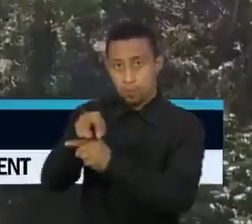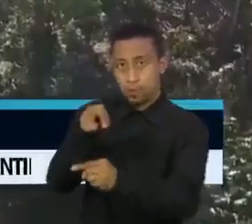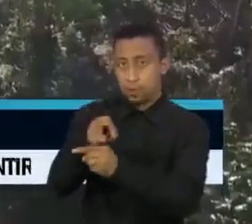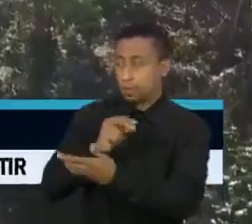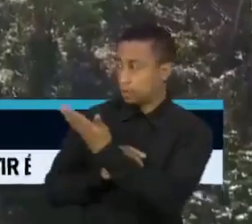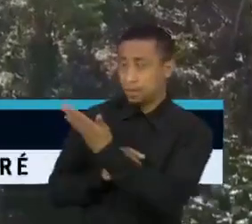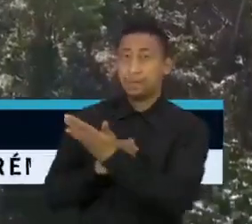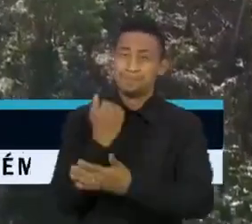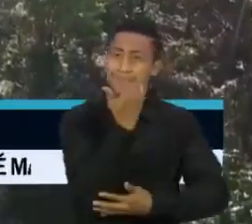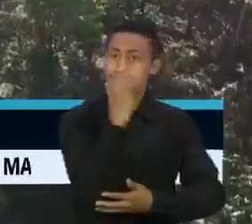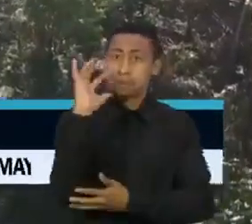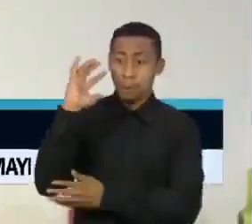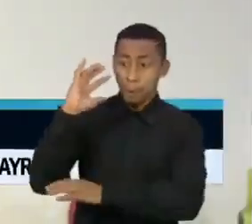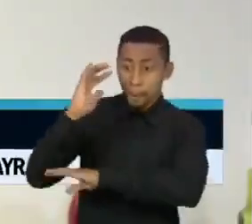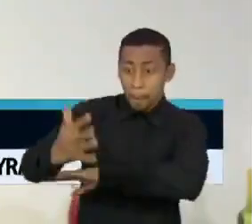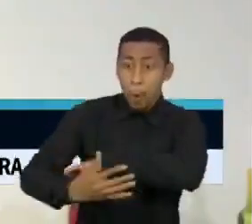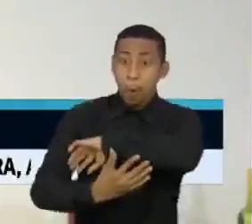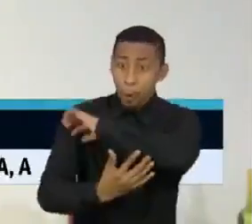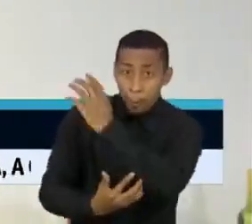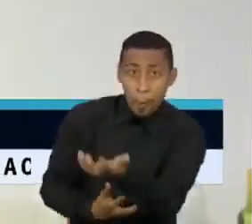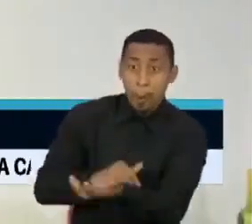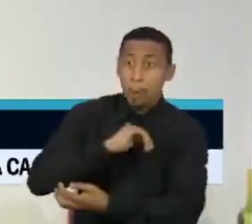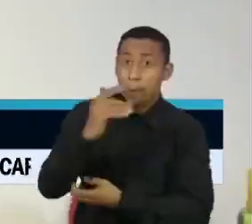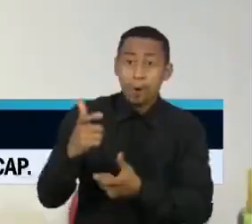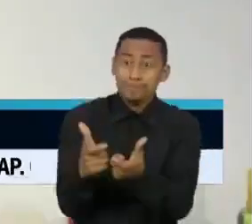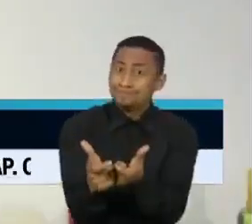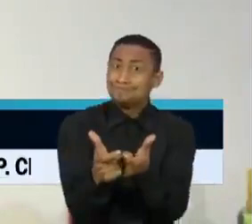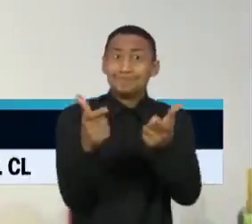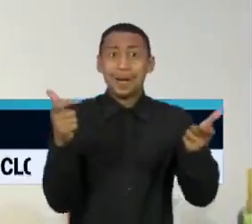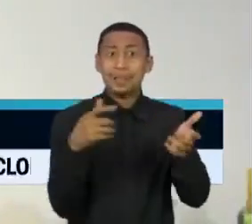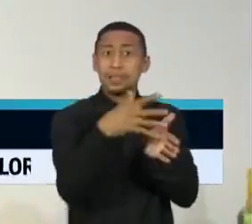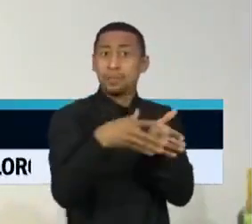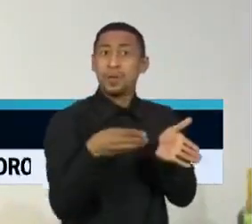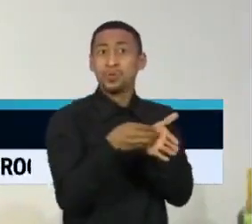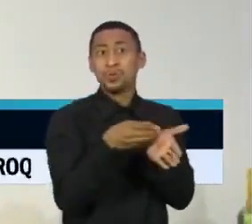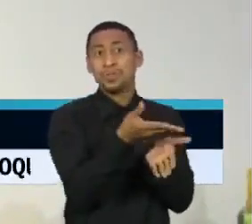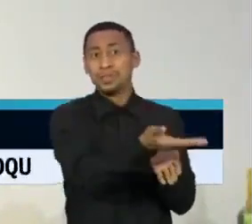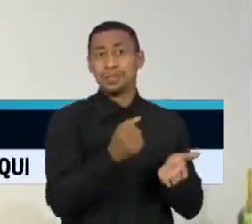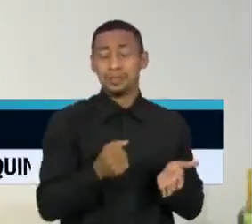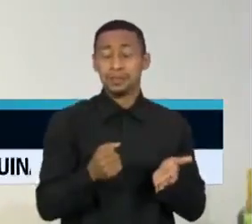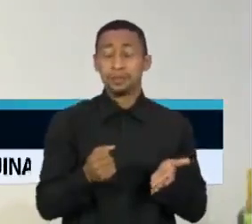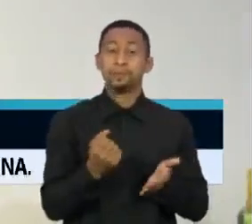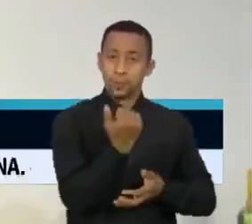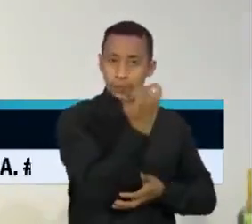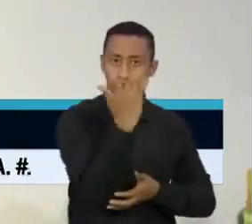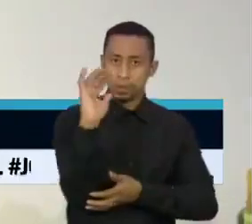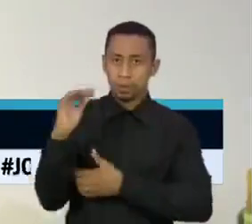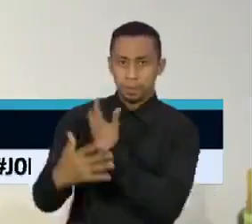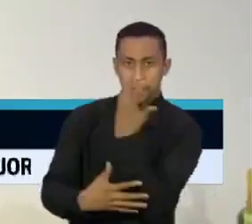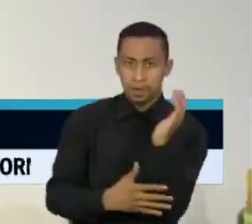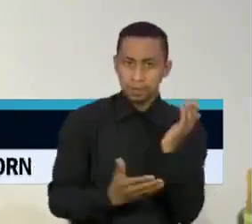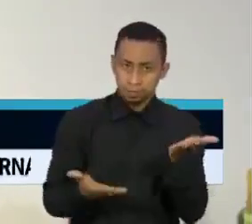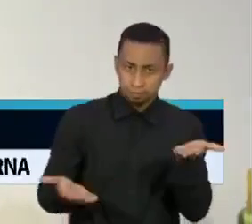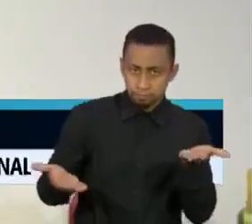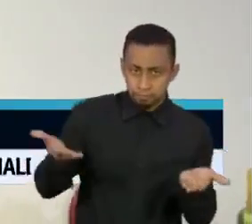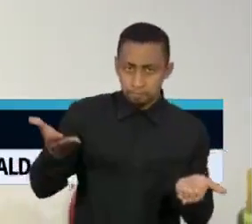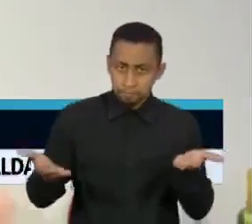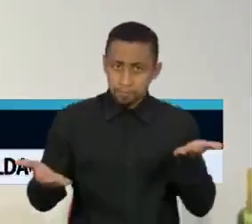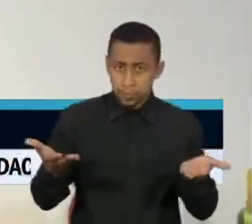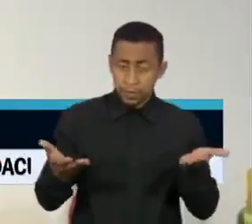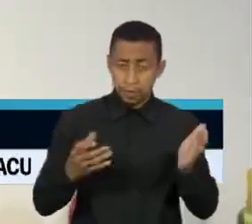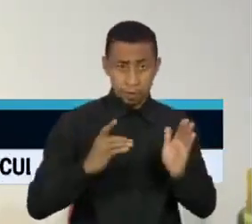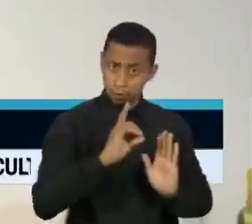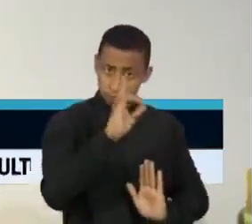desmatadas na Amazônia Legal. O meio ambiente ecologicamente equilibrado caracteriza-se como um direito